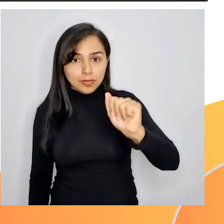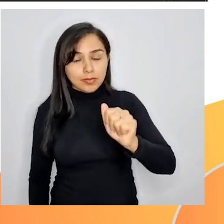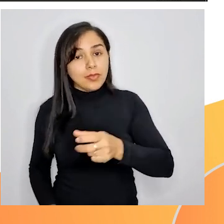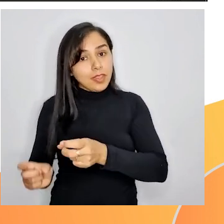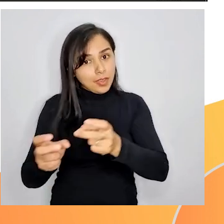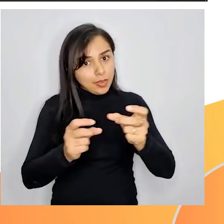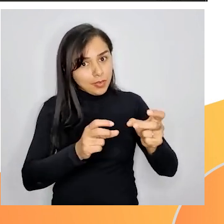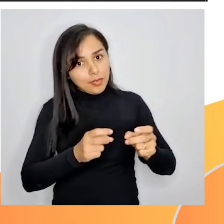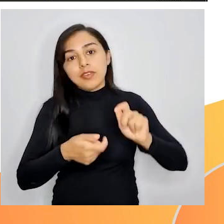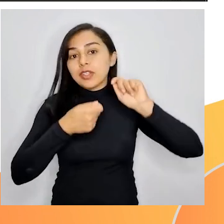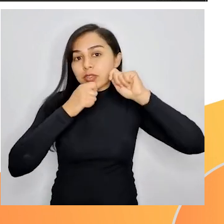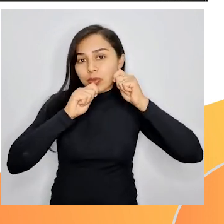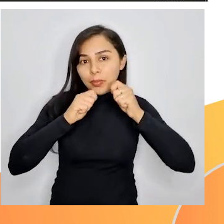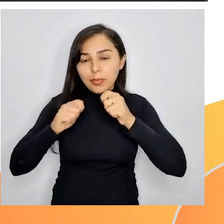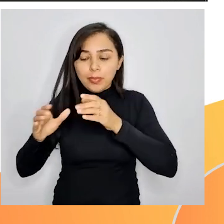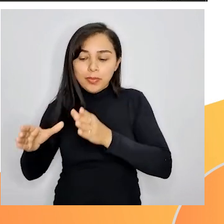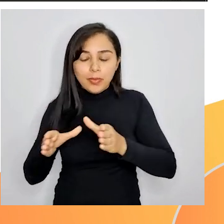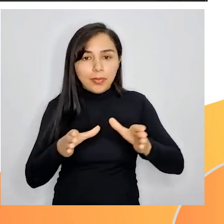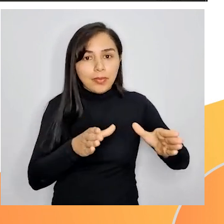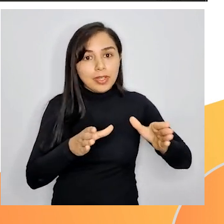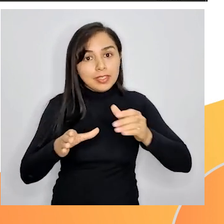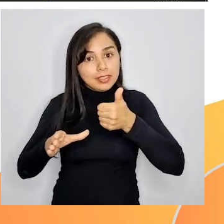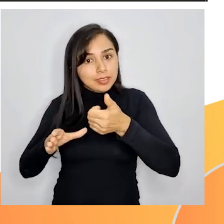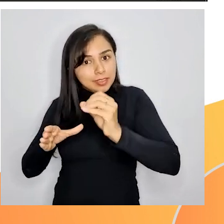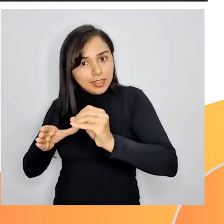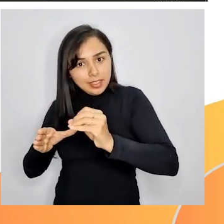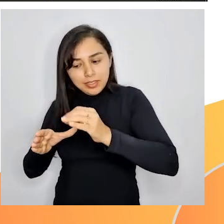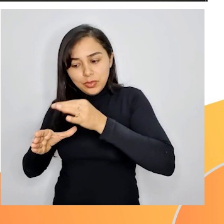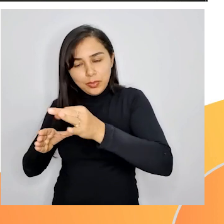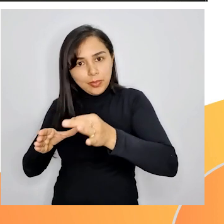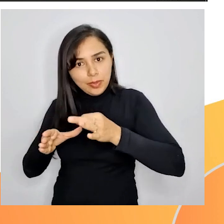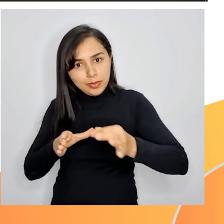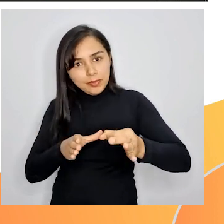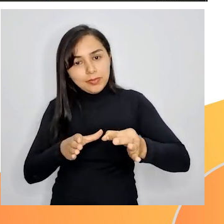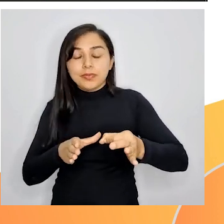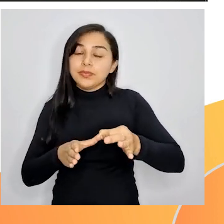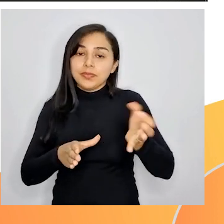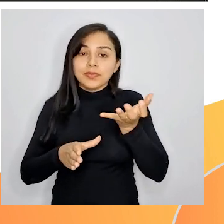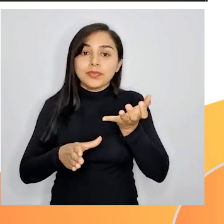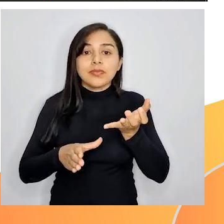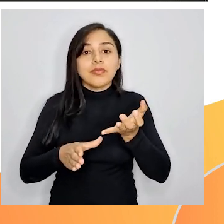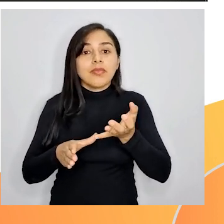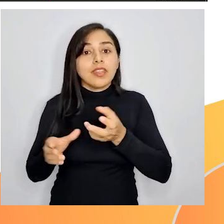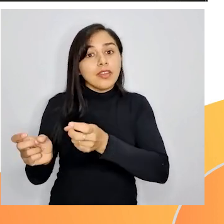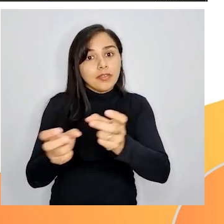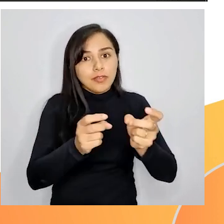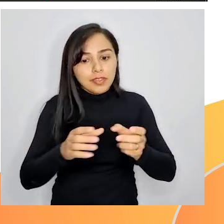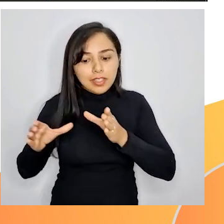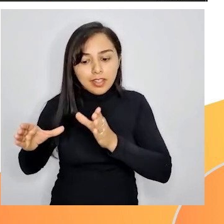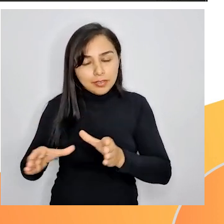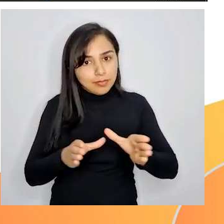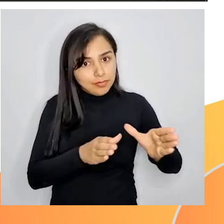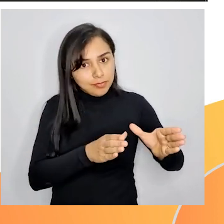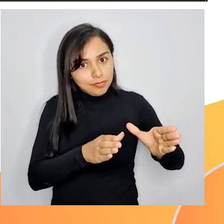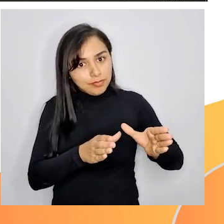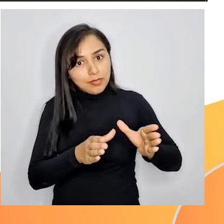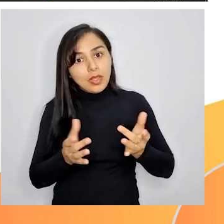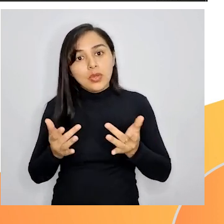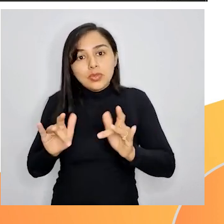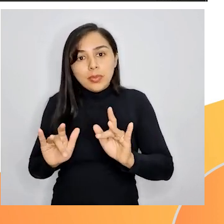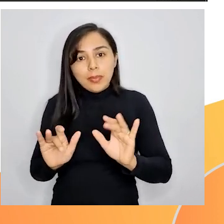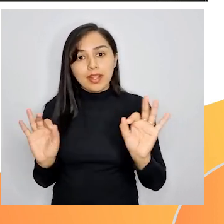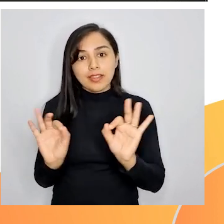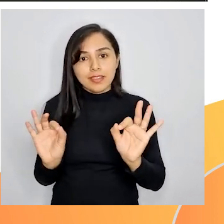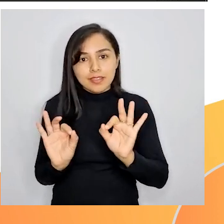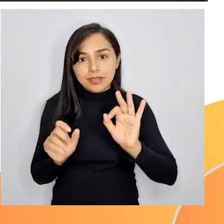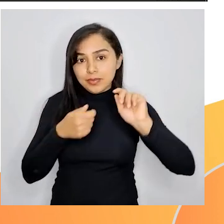com 10 unidades em cada caixa. Ela pretende produzir os bombons e colocar nas caixas sem sobrar bombom. Verifique se é possível